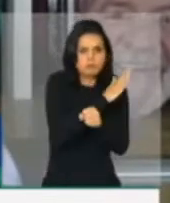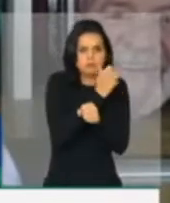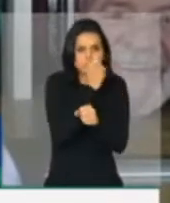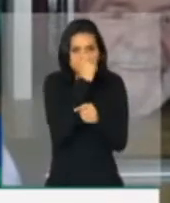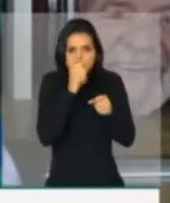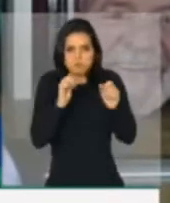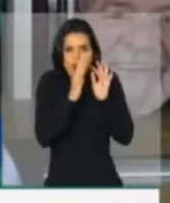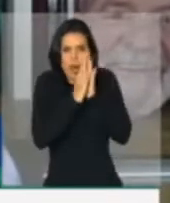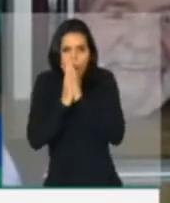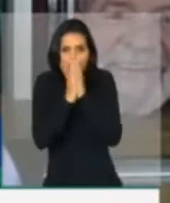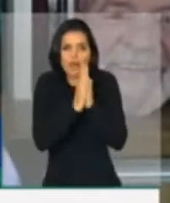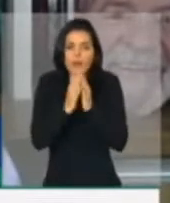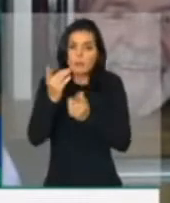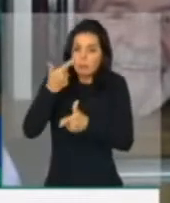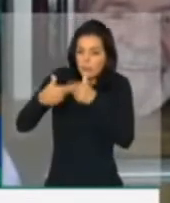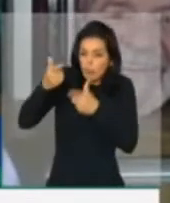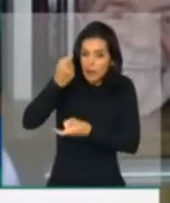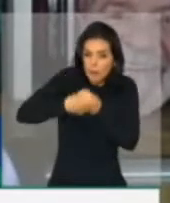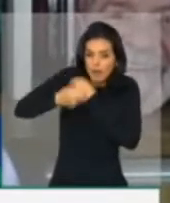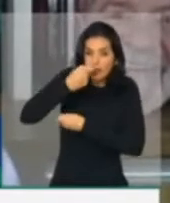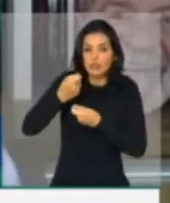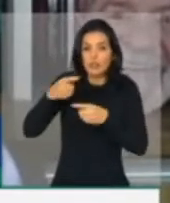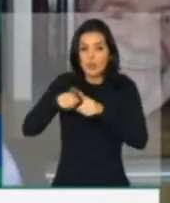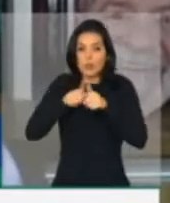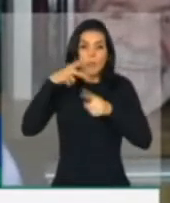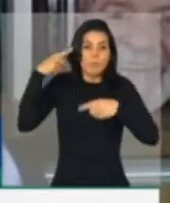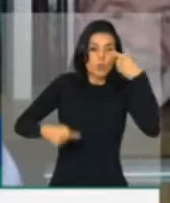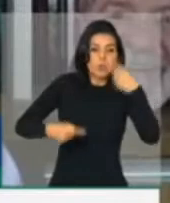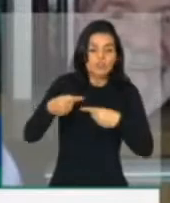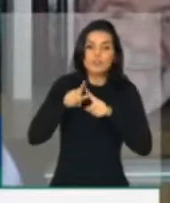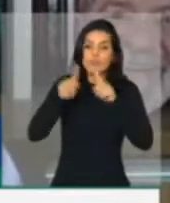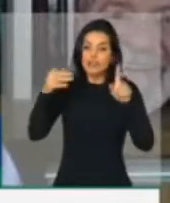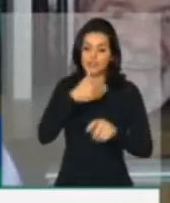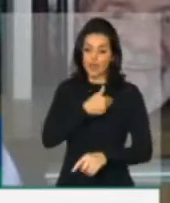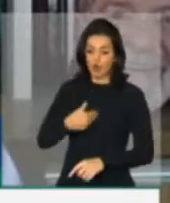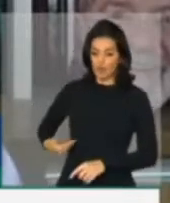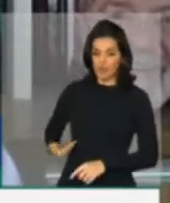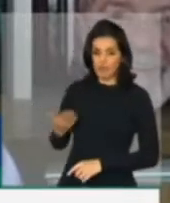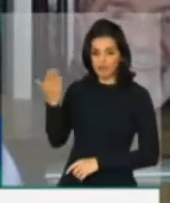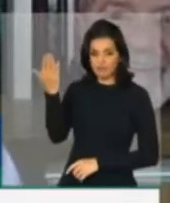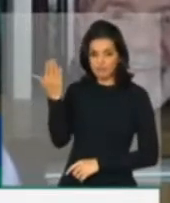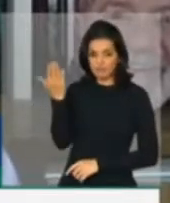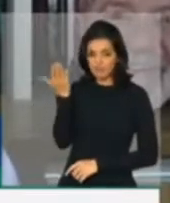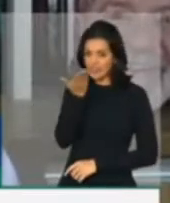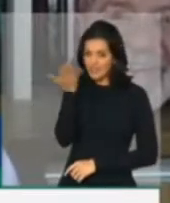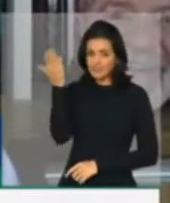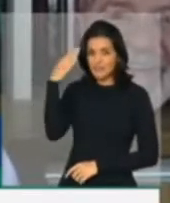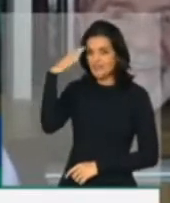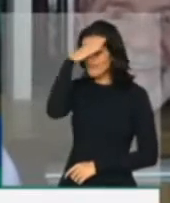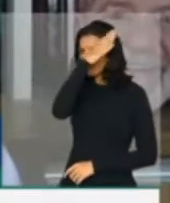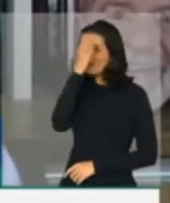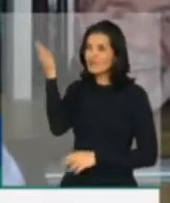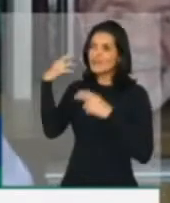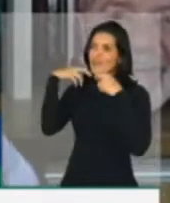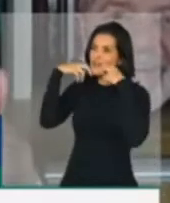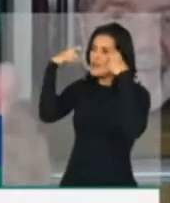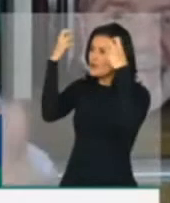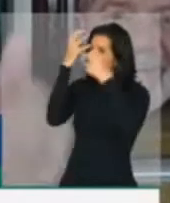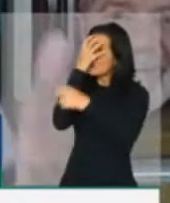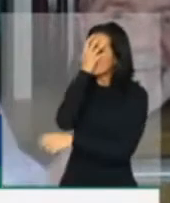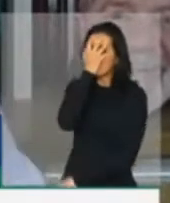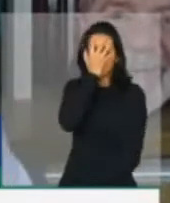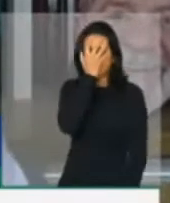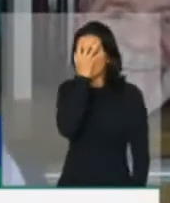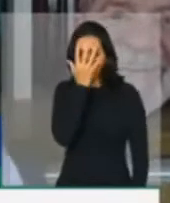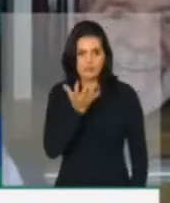esteja sendo governado por essa gente. É uma vergonha para o Brasil. Bolsonaro envergonha o Brasil. Pazuello e Guedes